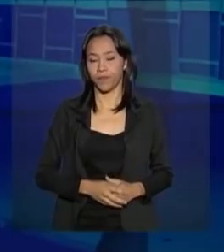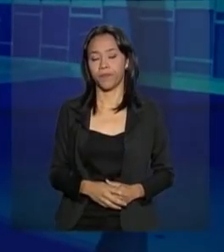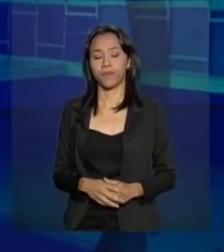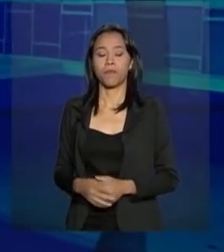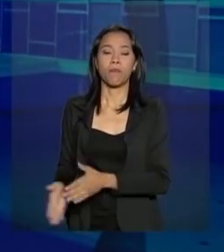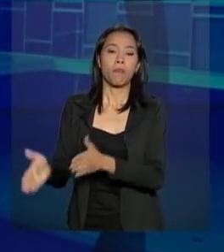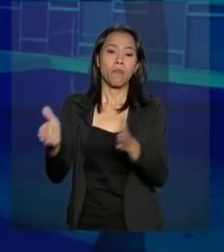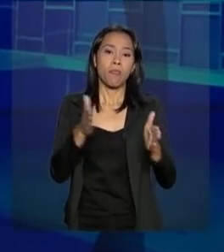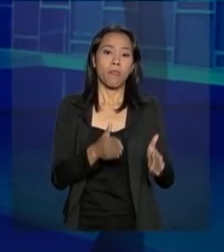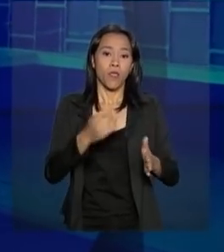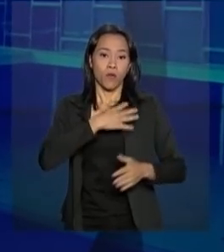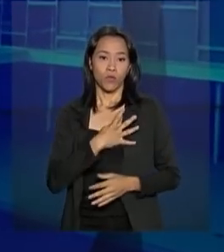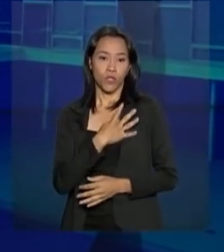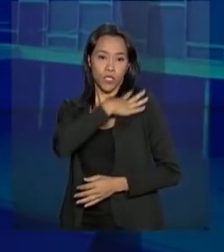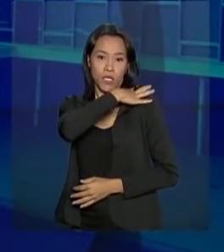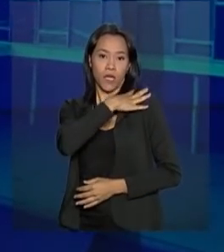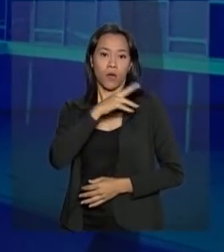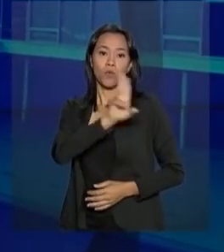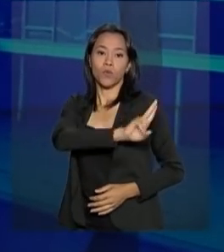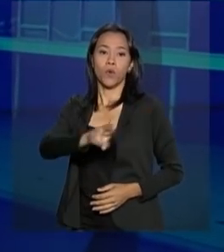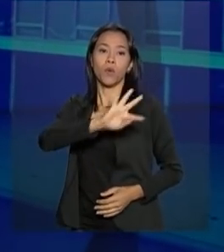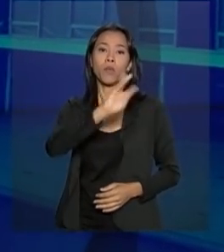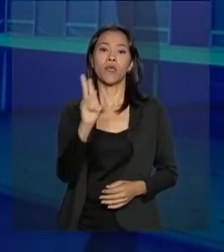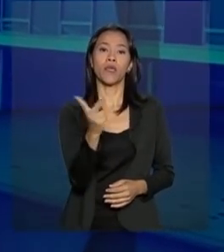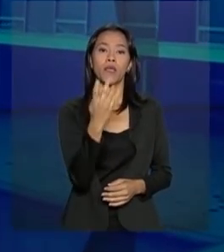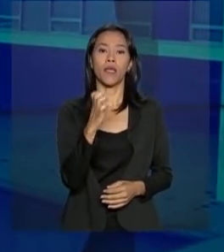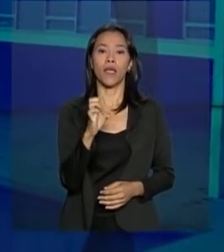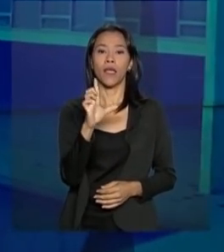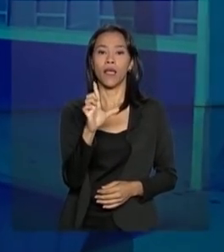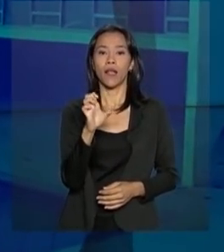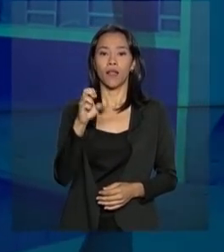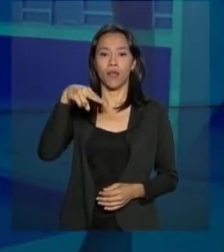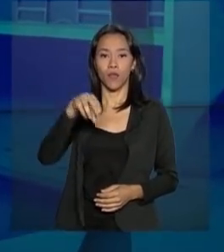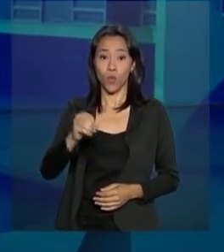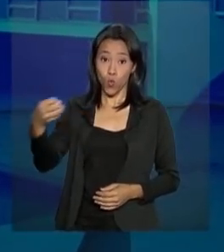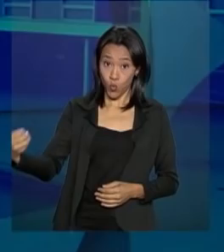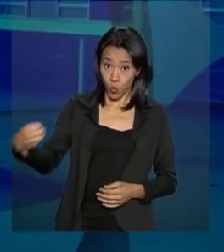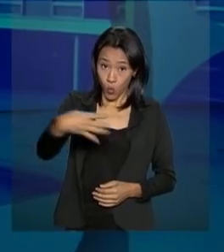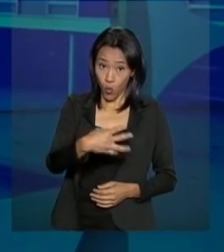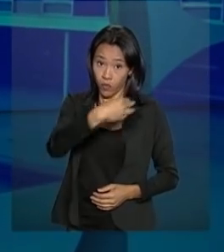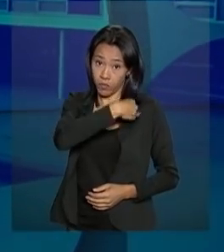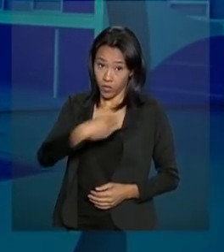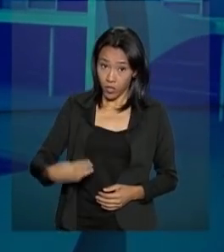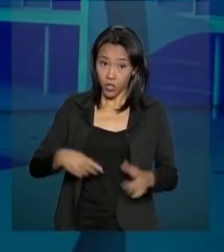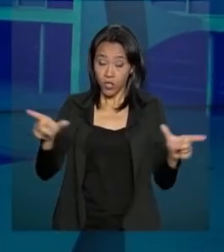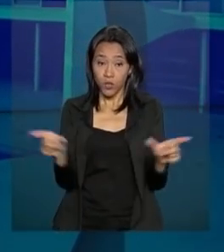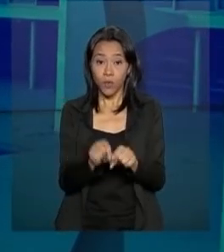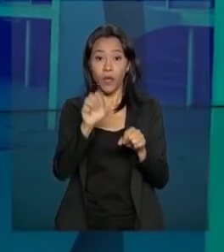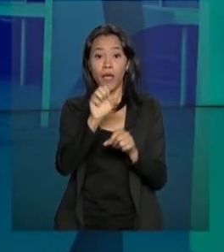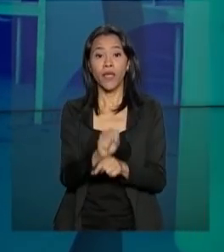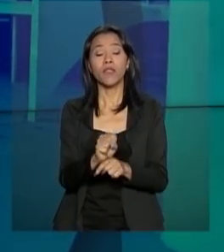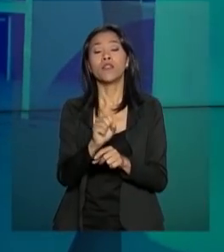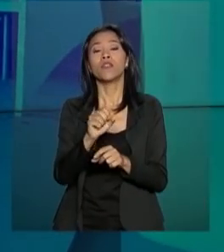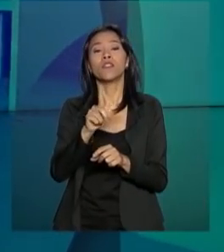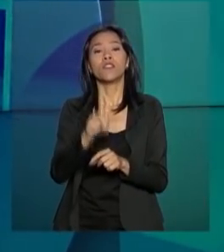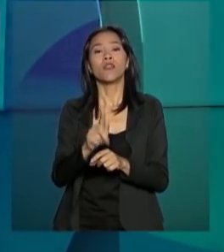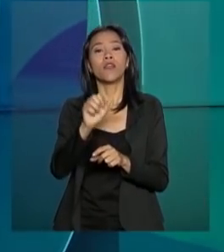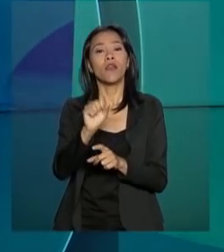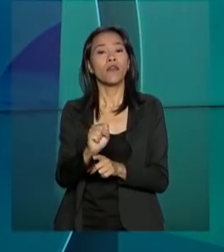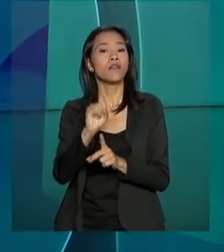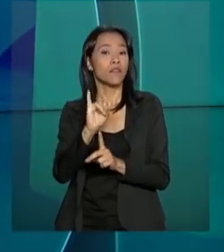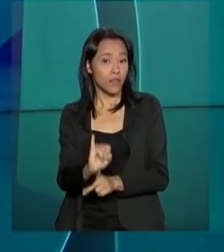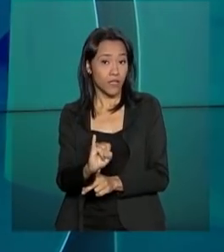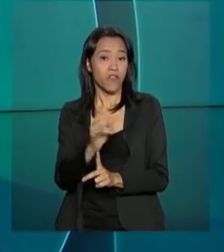O general Augusto Heleno, novo ministro-chefe do Gabinete de Segurança Institucional, falou sobre a missão que terá pela